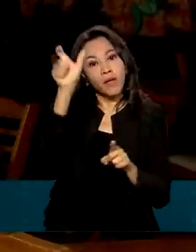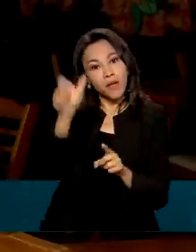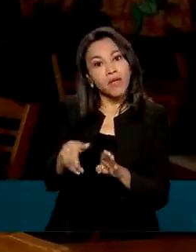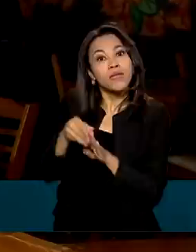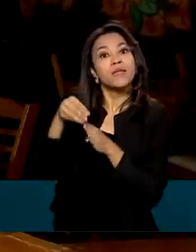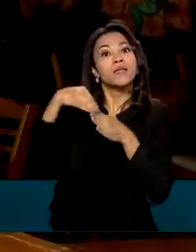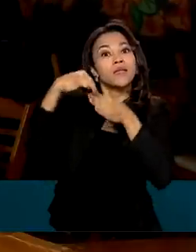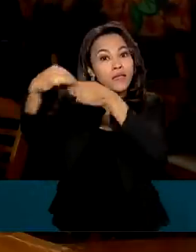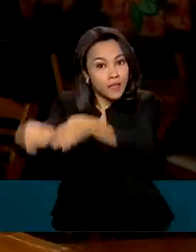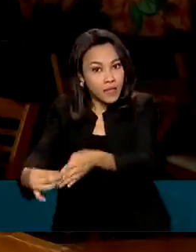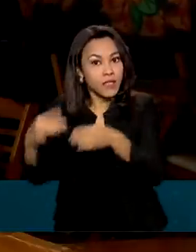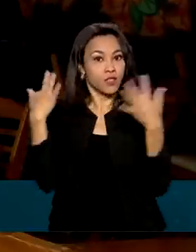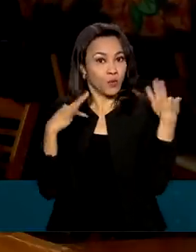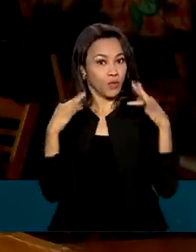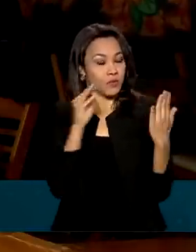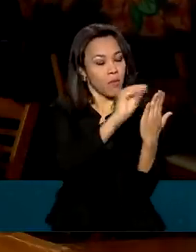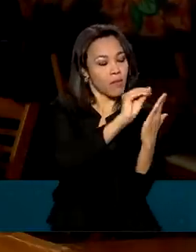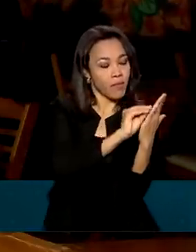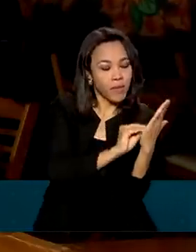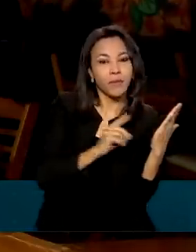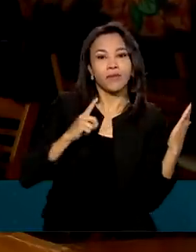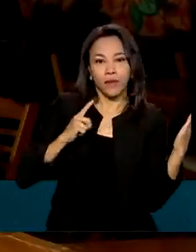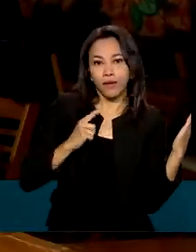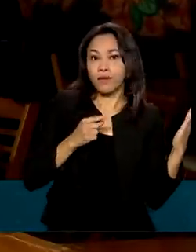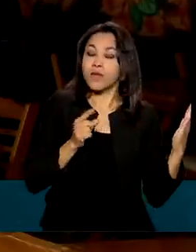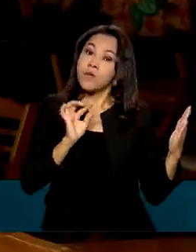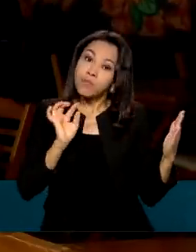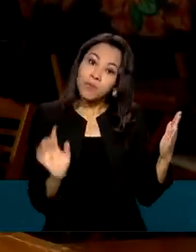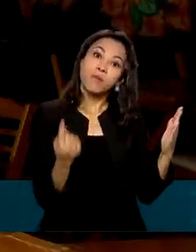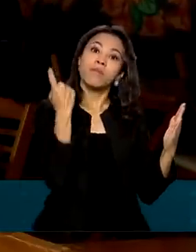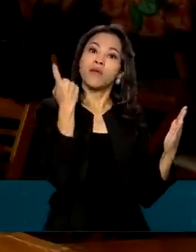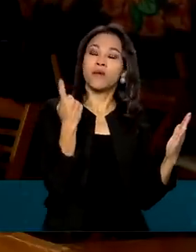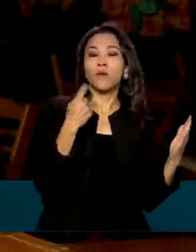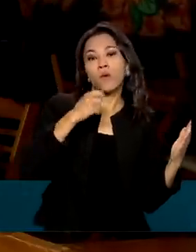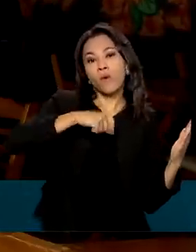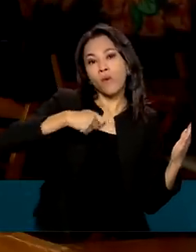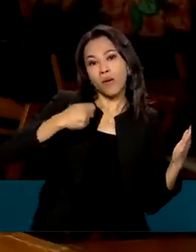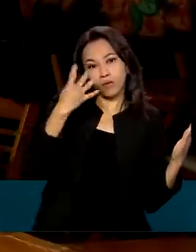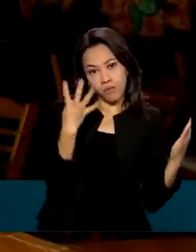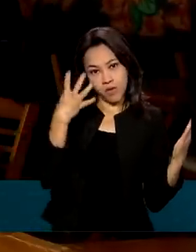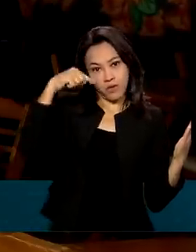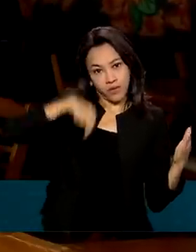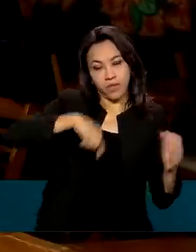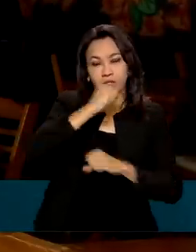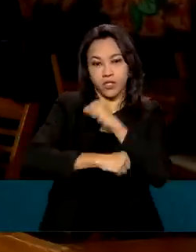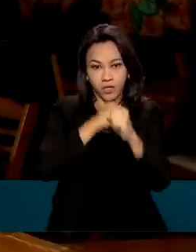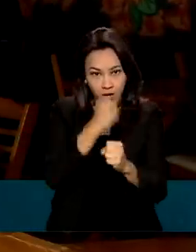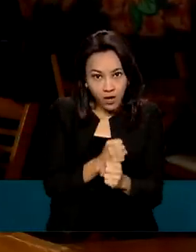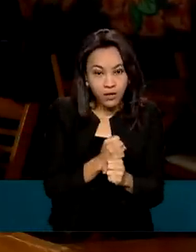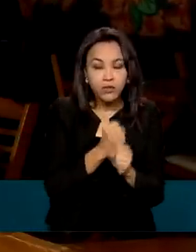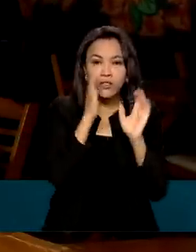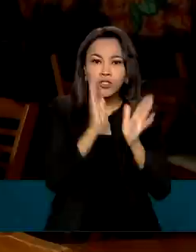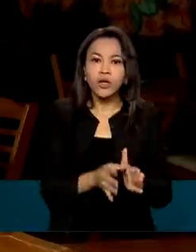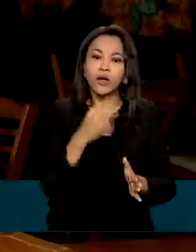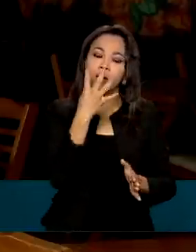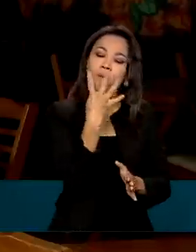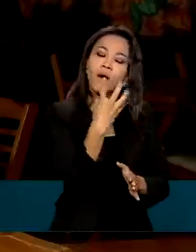o país. Para se ter uma ideia, apenas nos primeiros quatro meses deste ano, foram 4